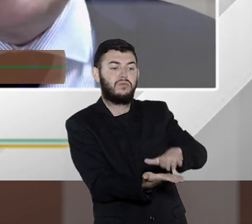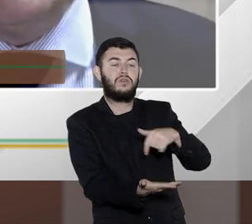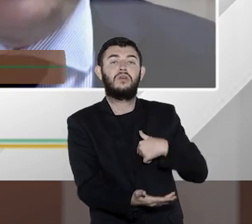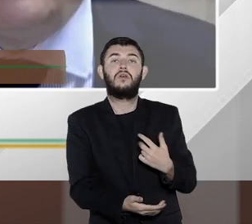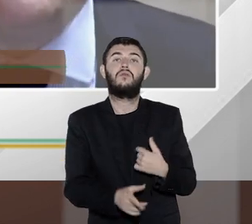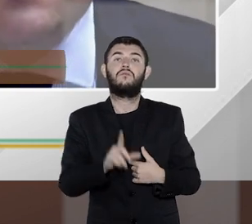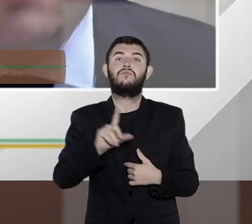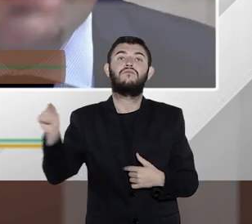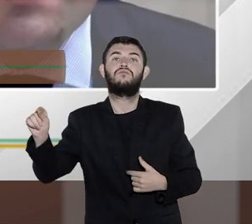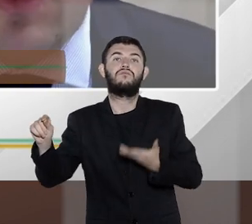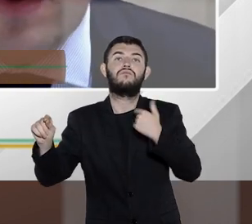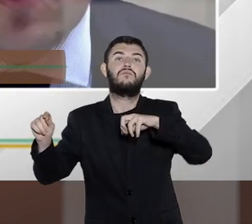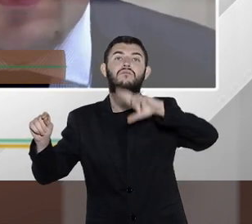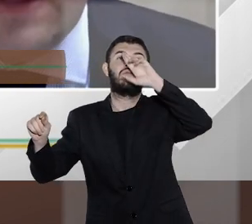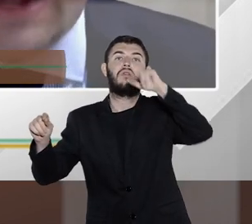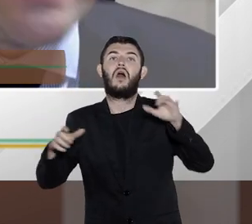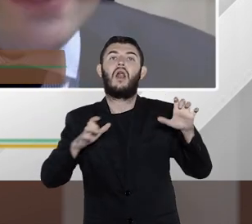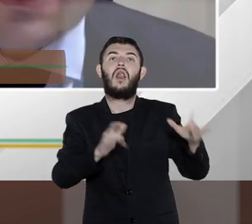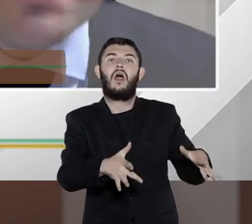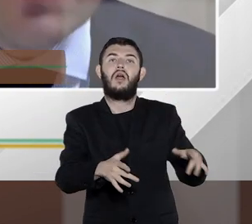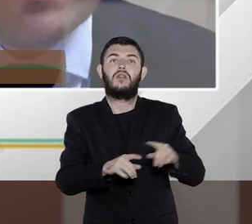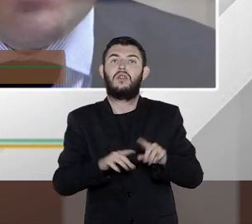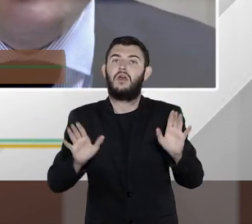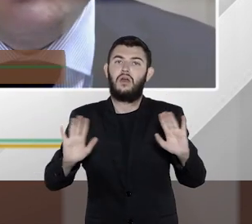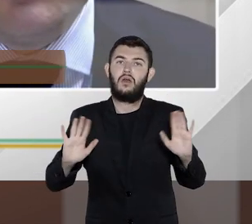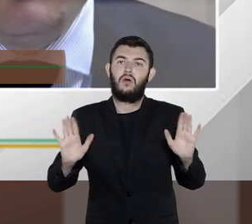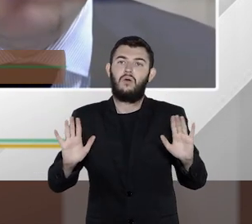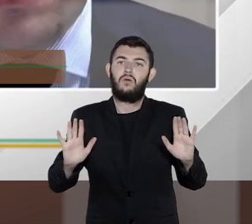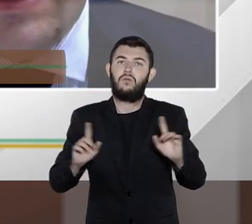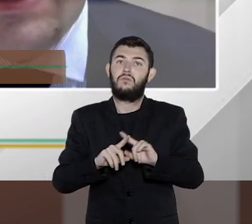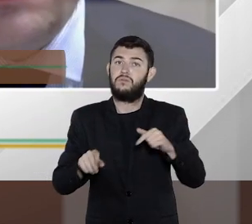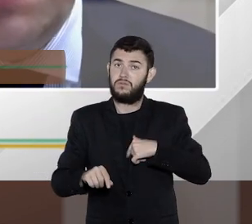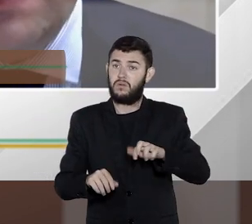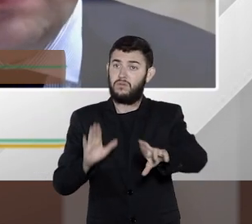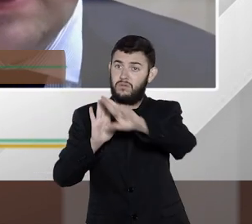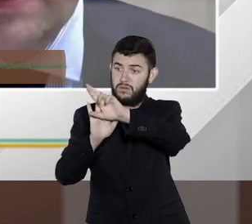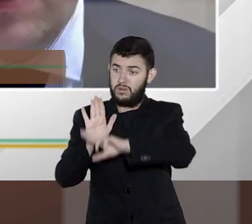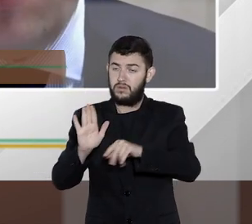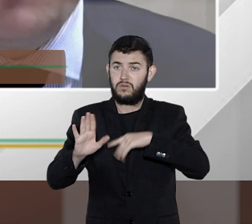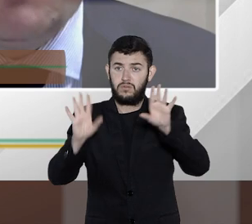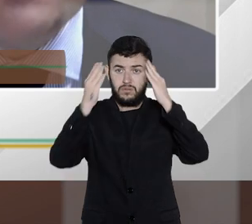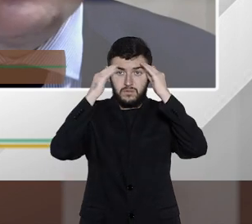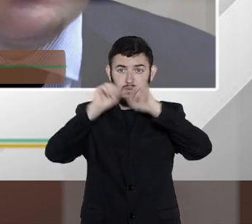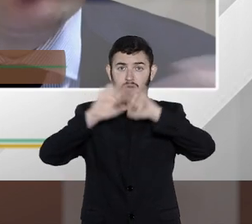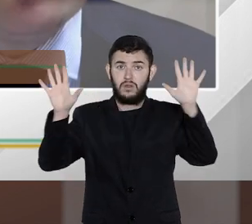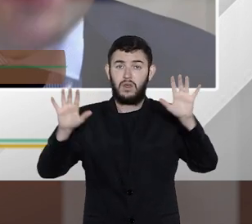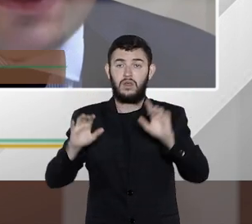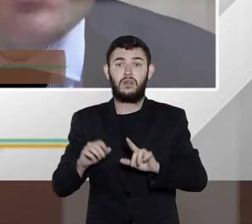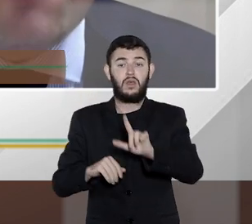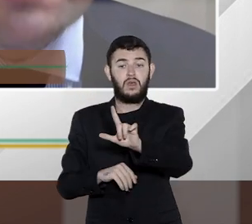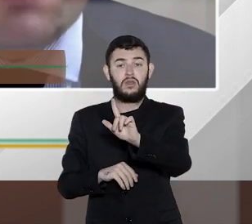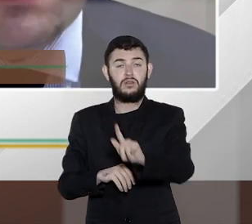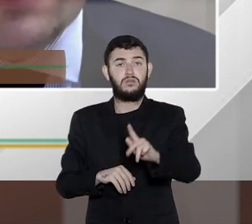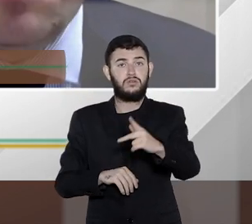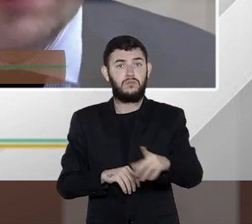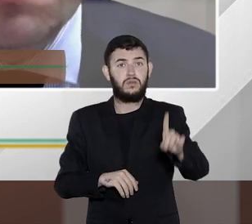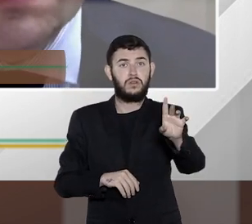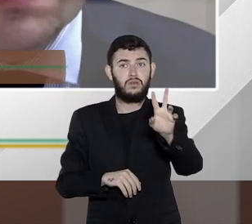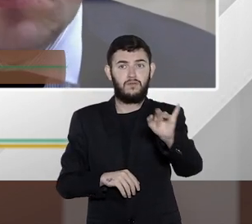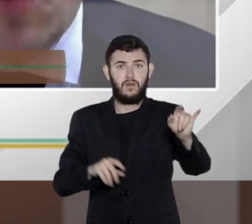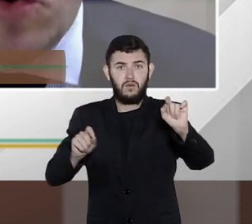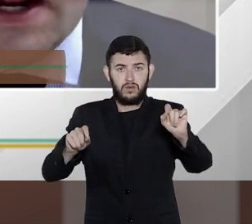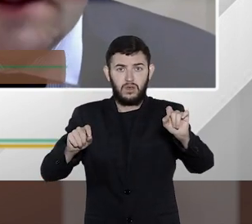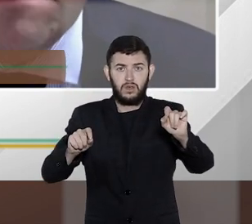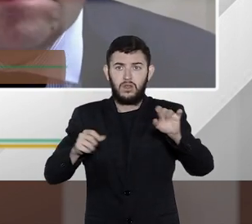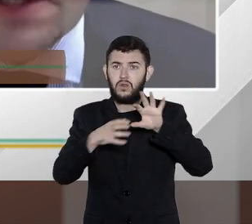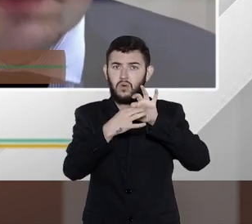corresponder a esse ambiente teórico as regras são claras a LGPD obviamente que nem toda ela vai ser aplicada para